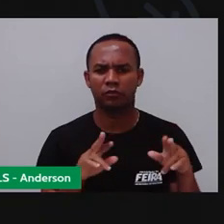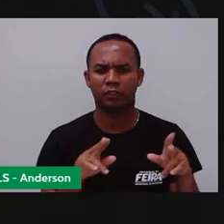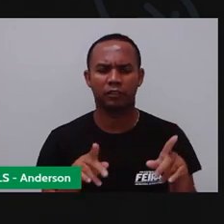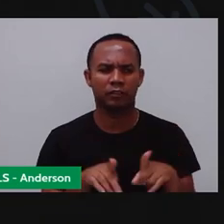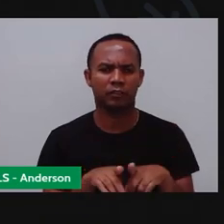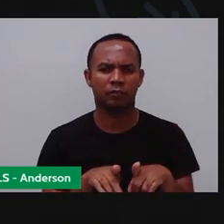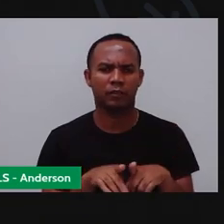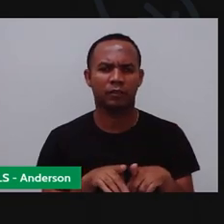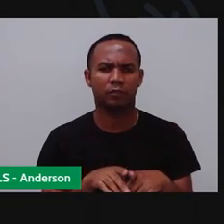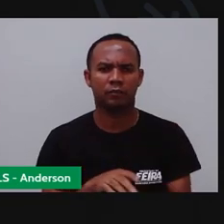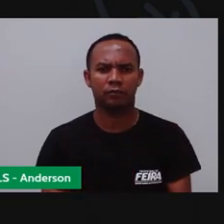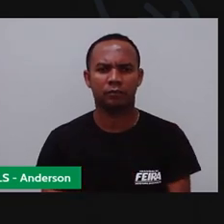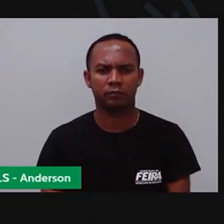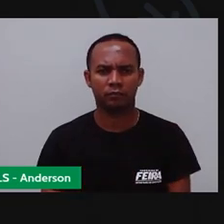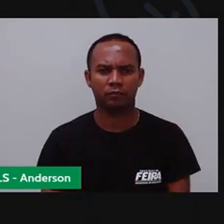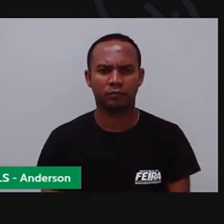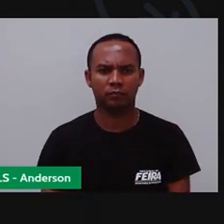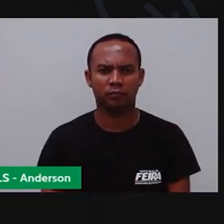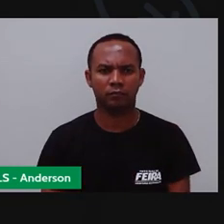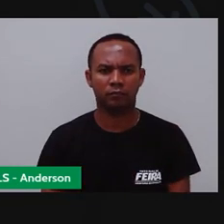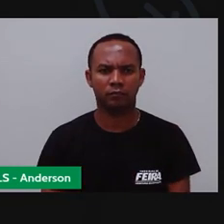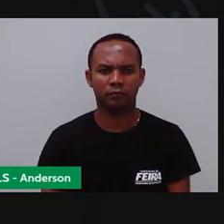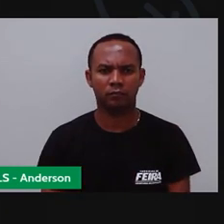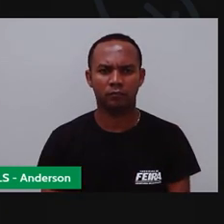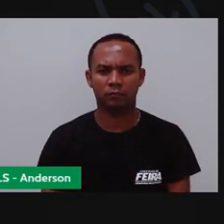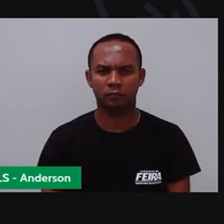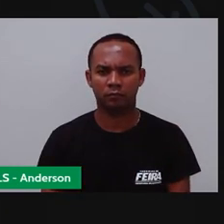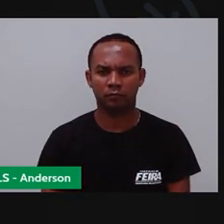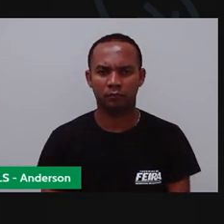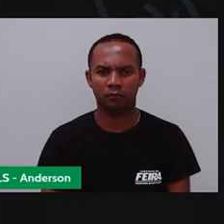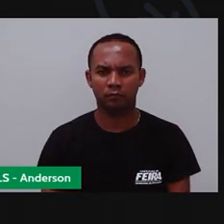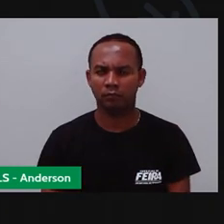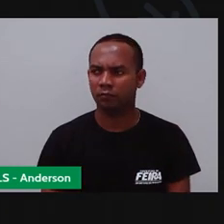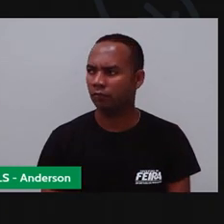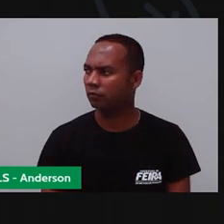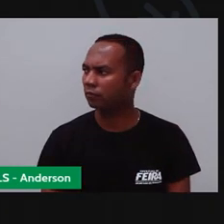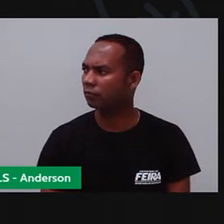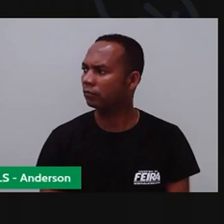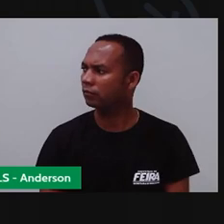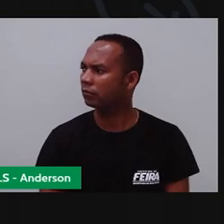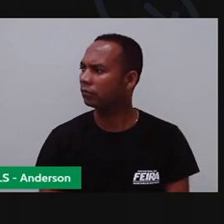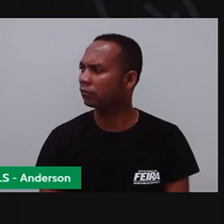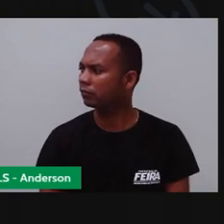A Pró vai pegar aqui Algumas coisas Vou limpar aqui Pra poder melhorar essa maquete